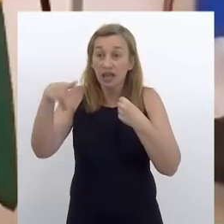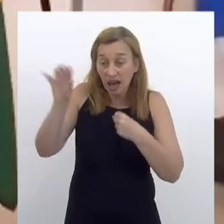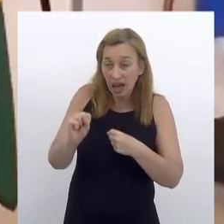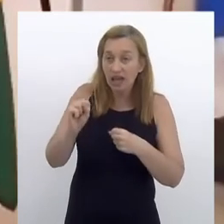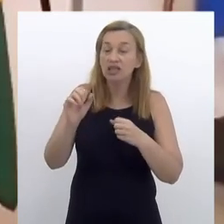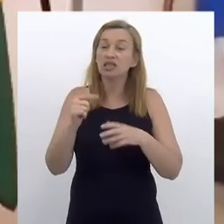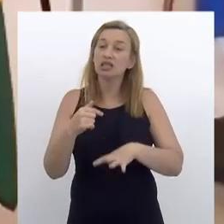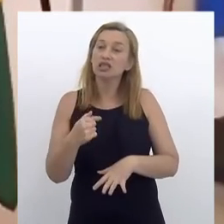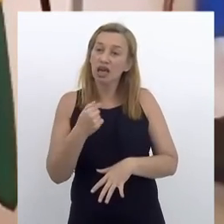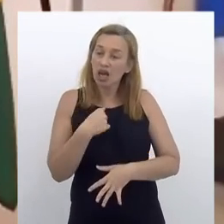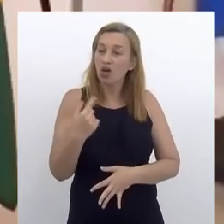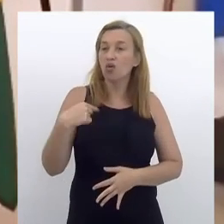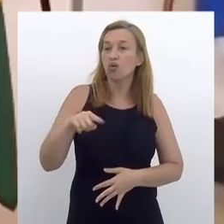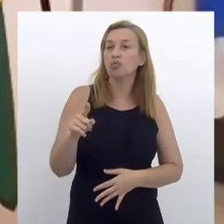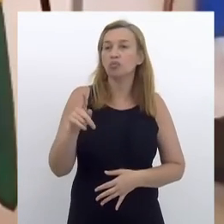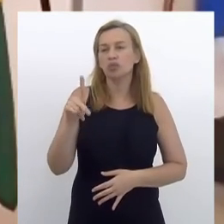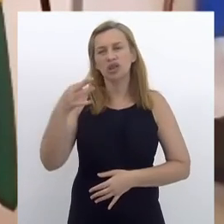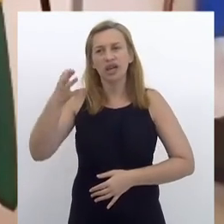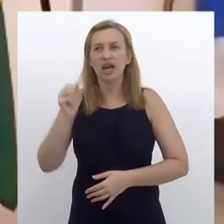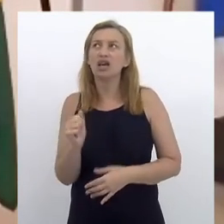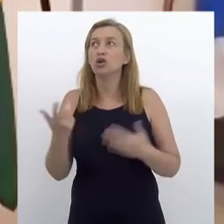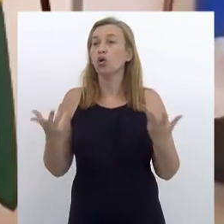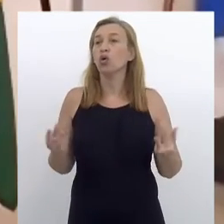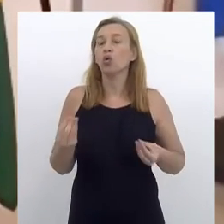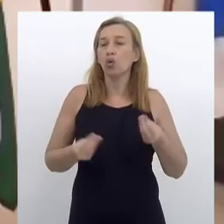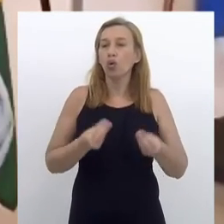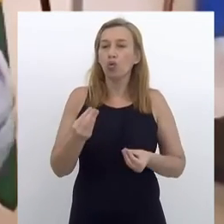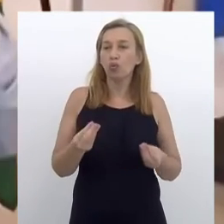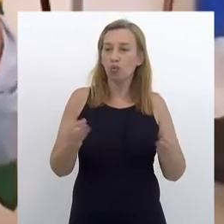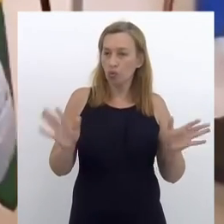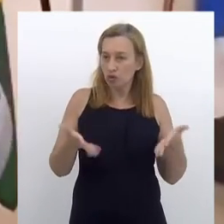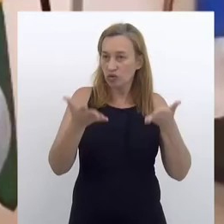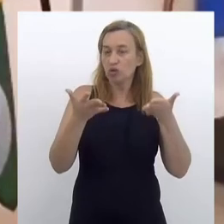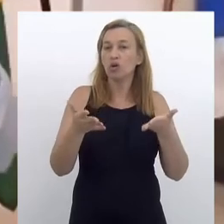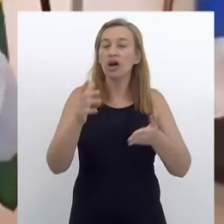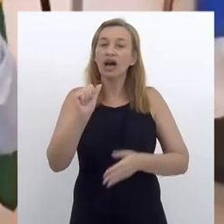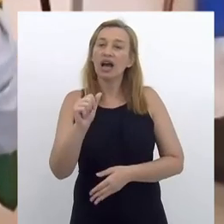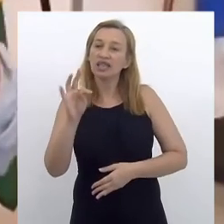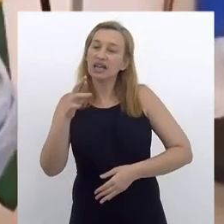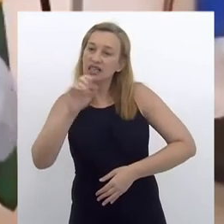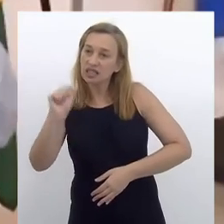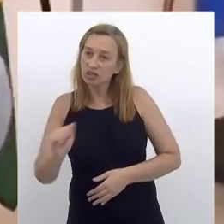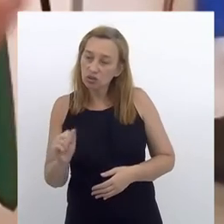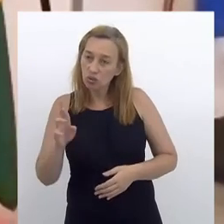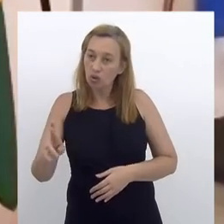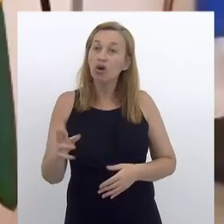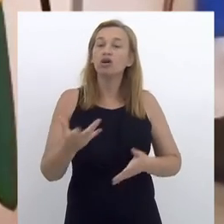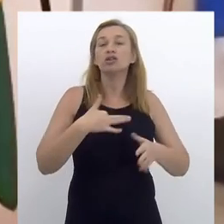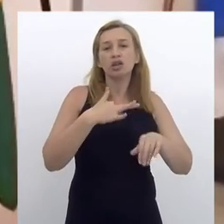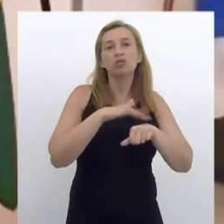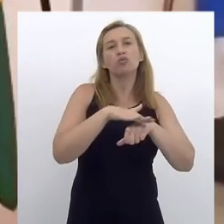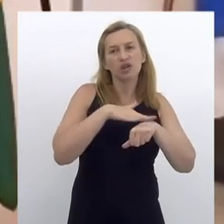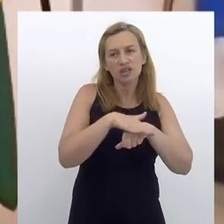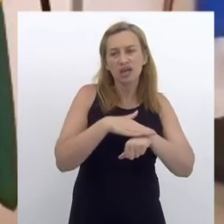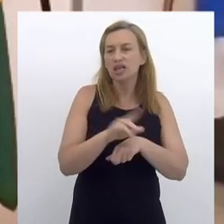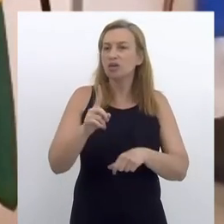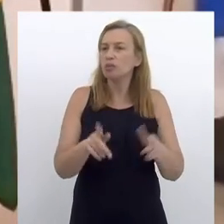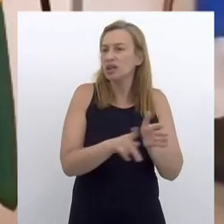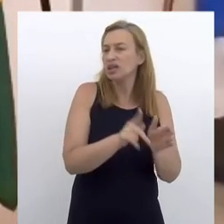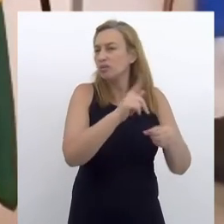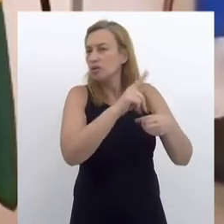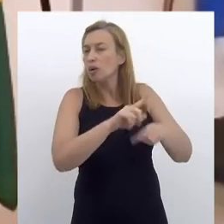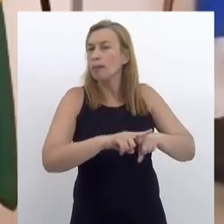todos os grandes players, eu, no momento aí que fui empoderado, como um motivador, um catalisador, eu tenho